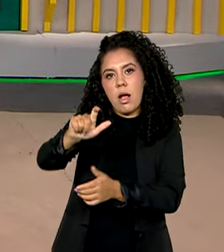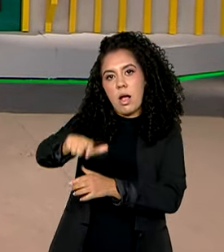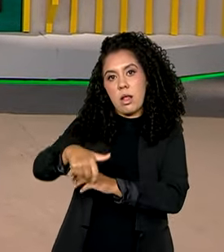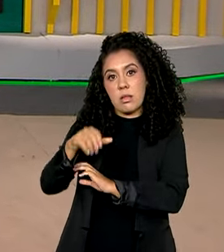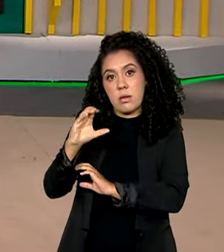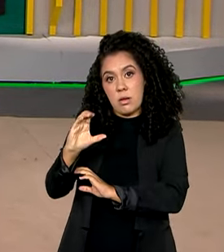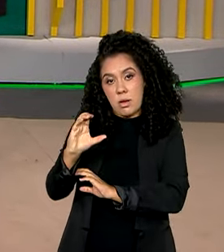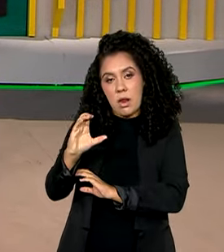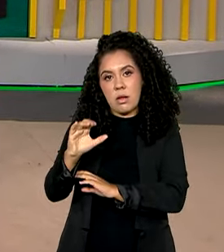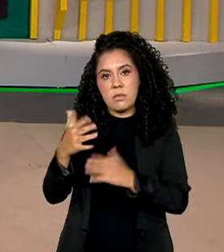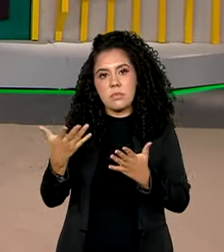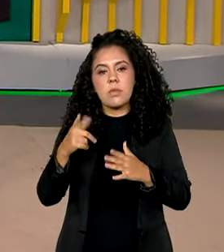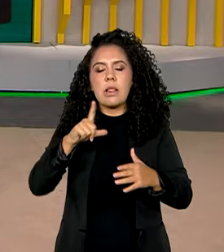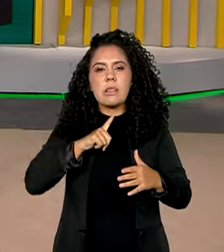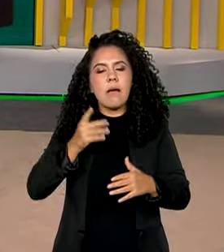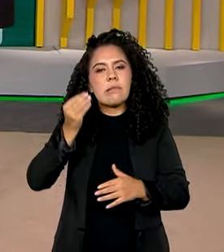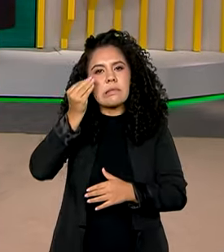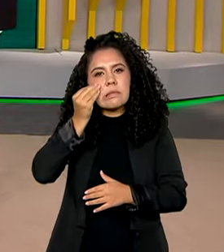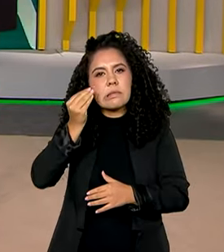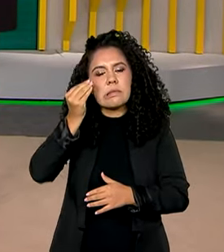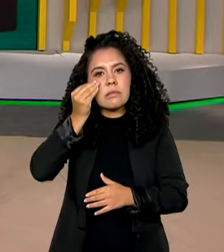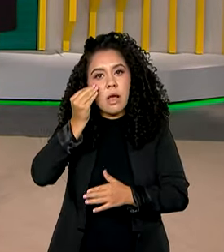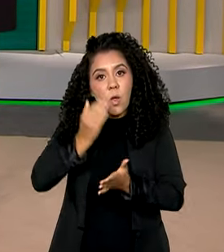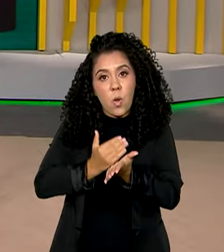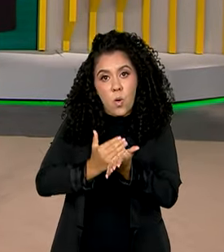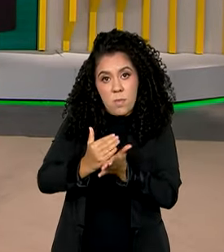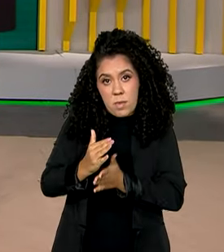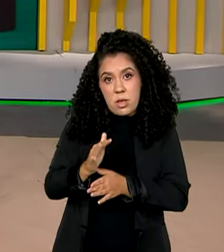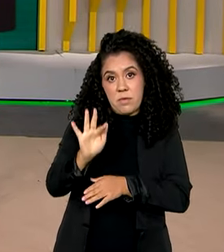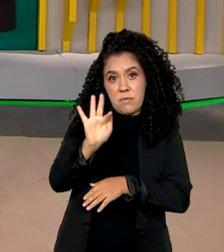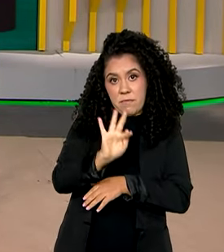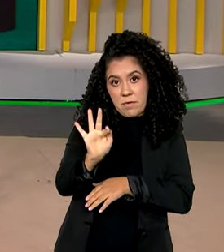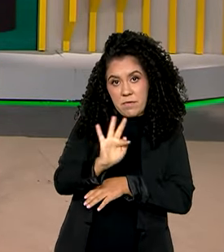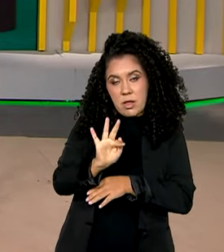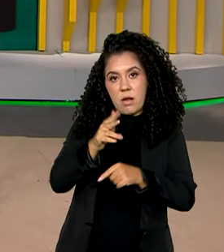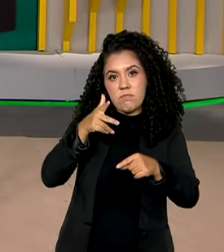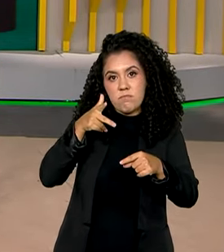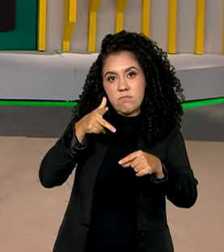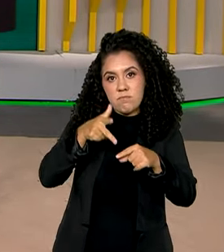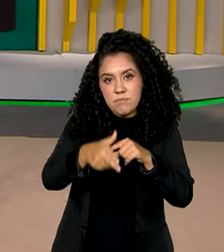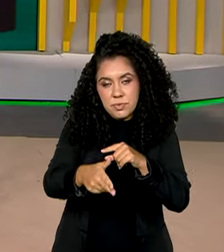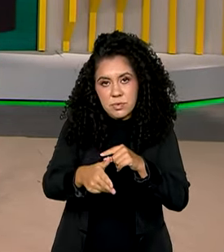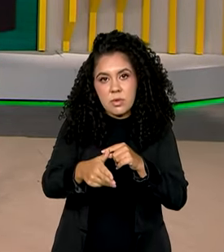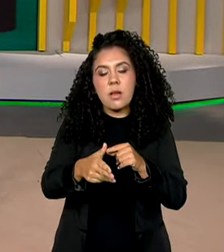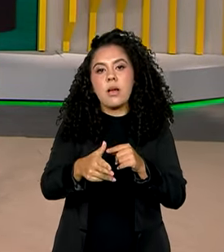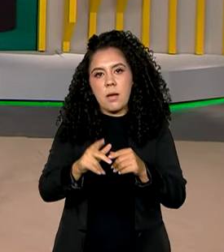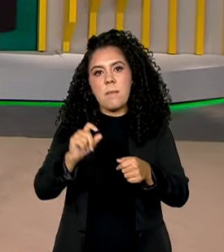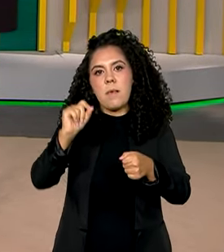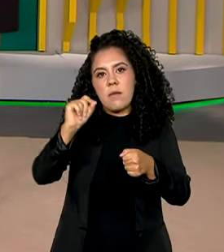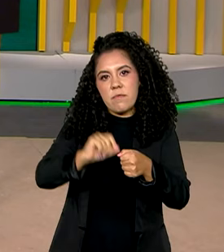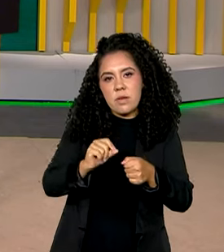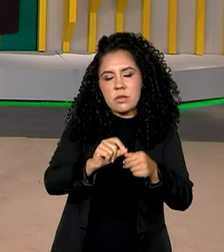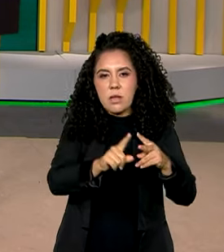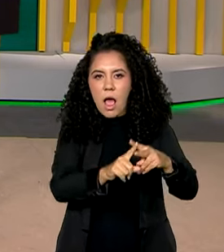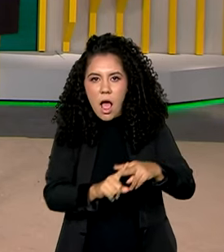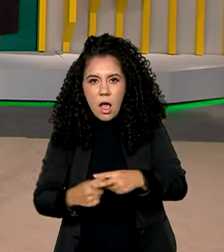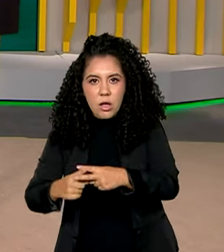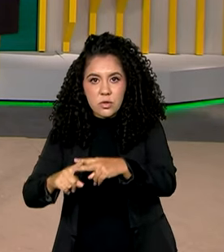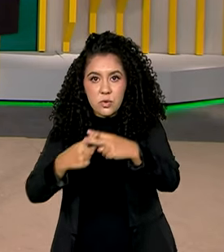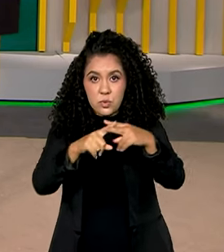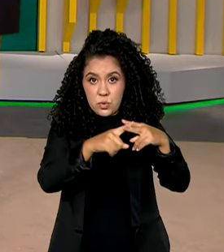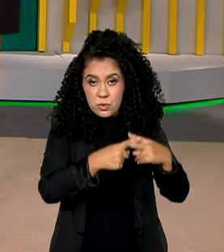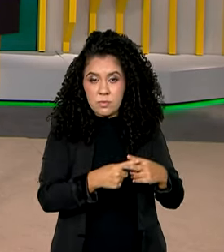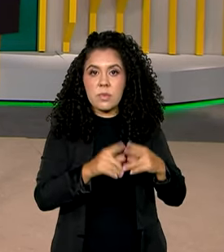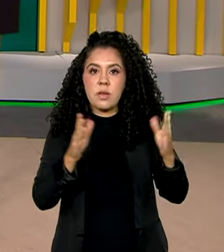sistema estava em fase de teste no início de fevereiro e foi interrompido temporariamente para a realização de ajustes. E com